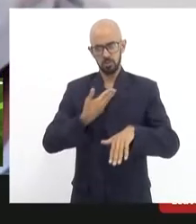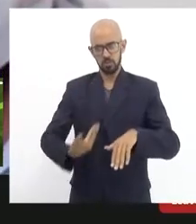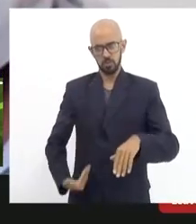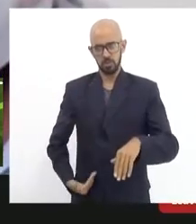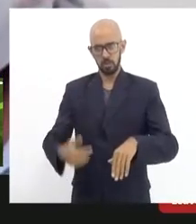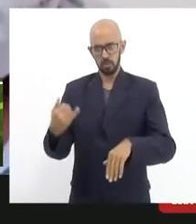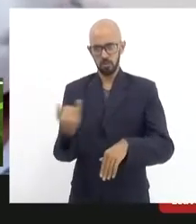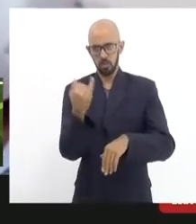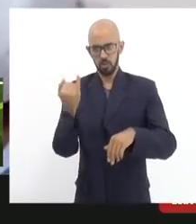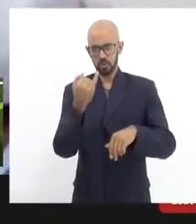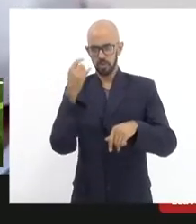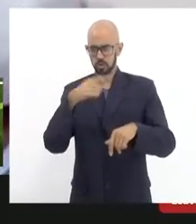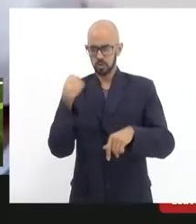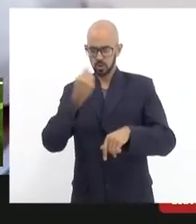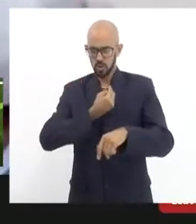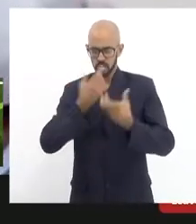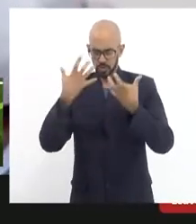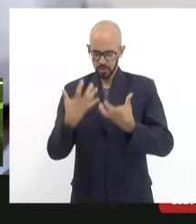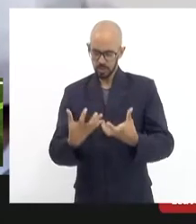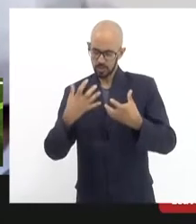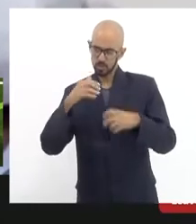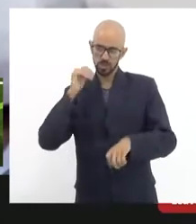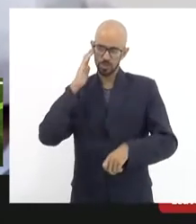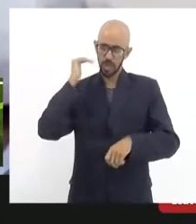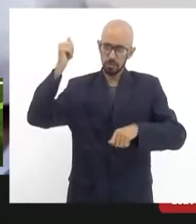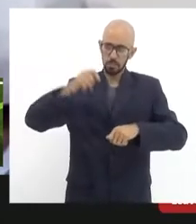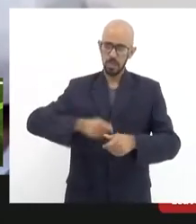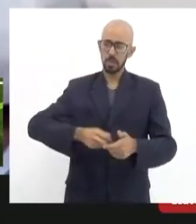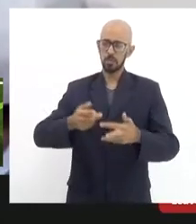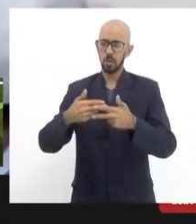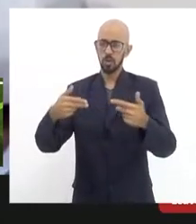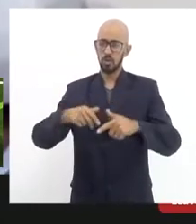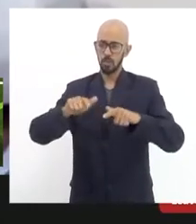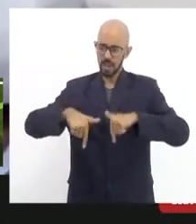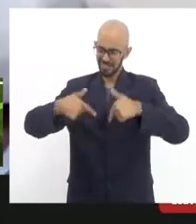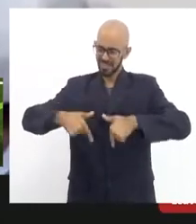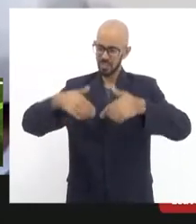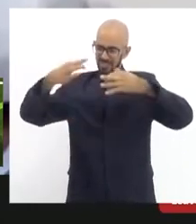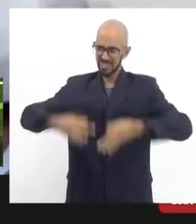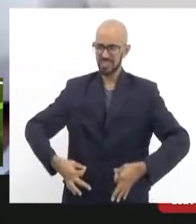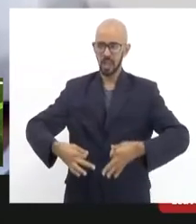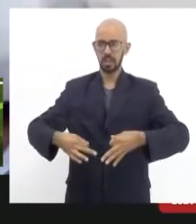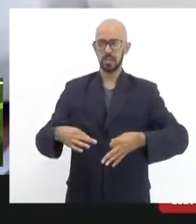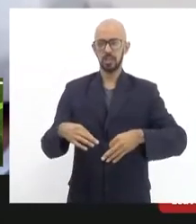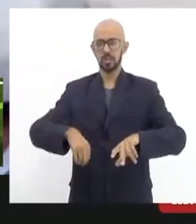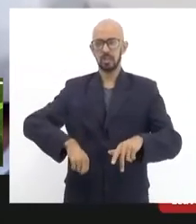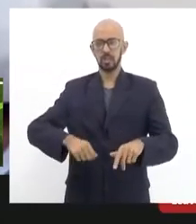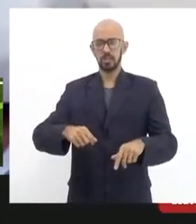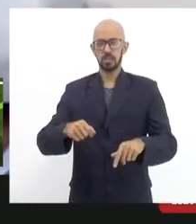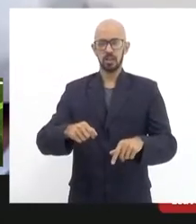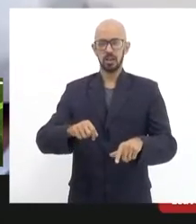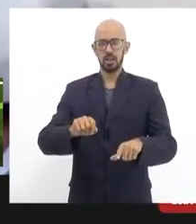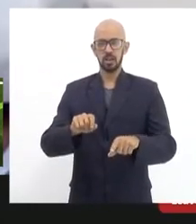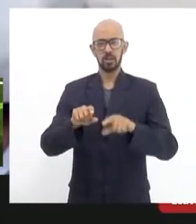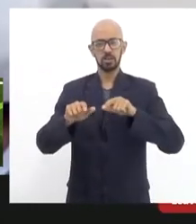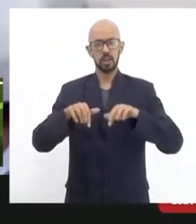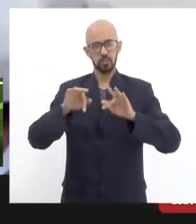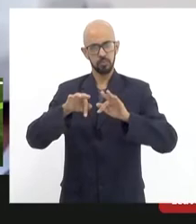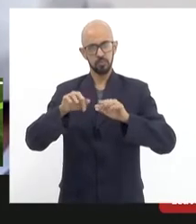A gente quer realmente sentir alguma coisa de concreto como decisão final do seu trabalho.